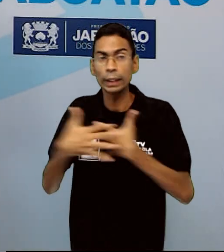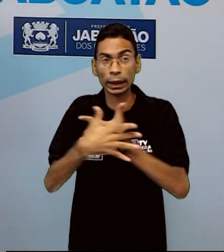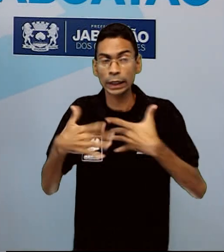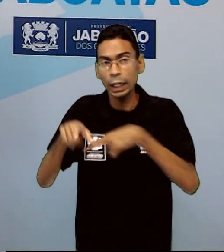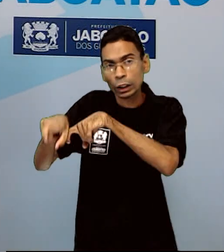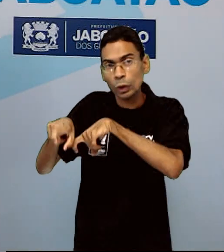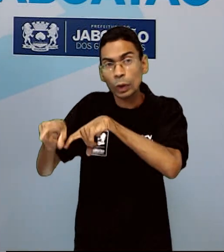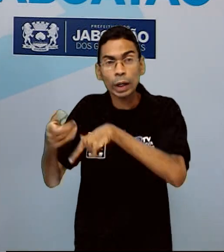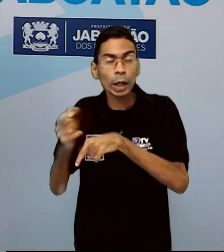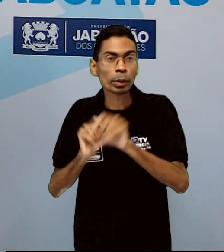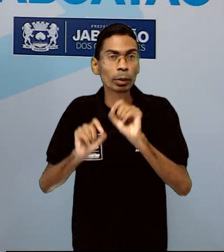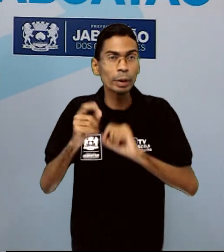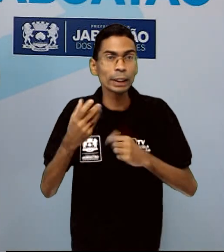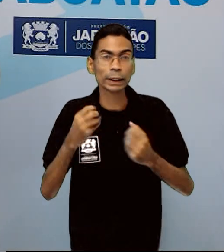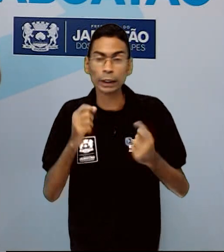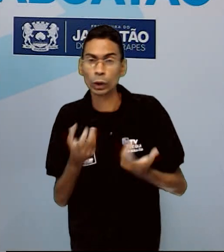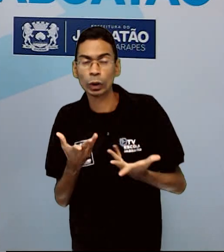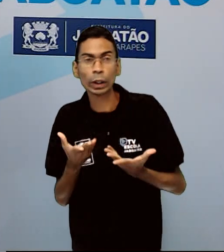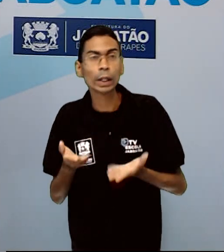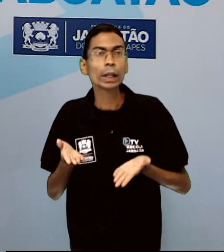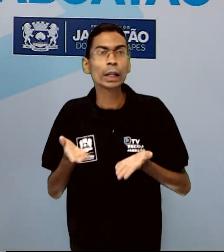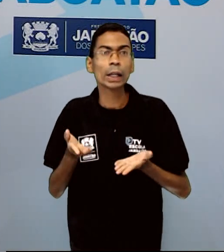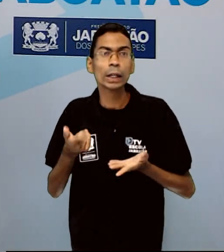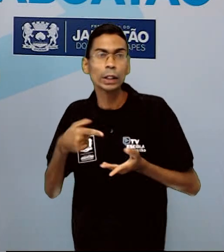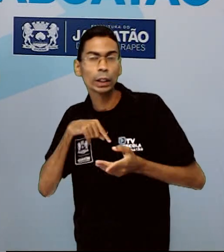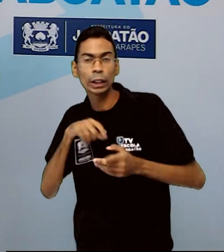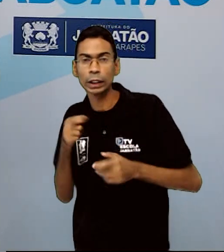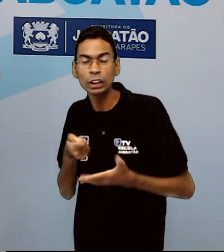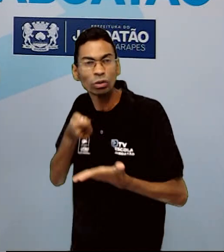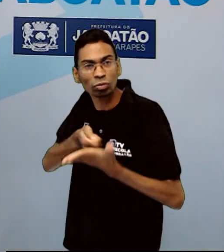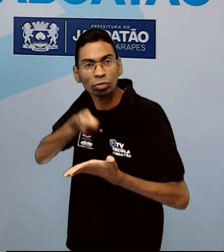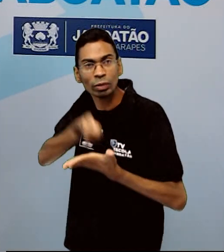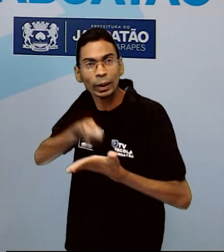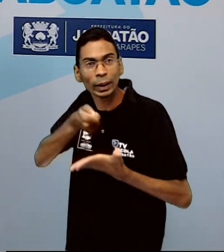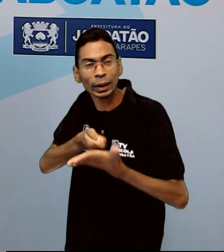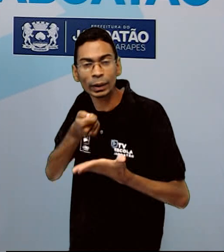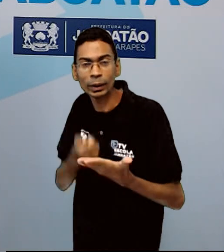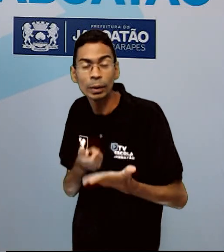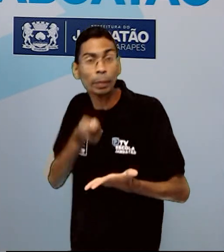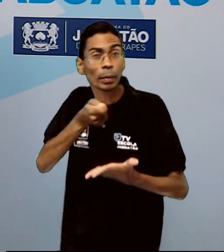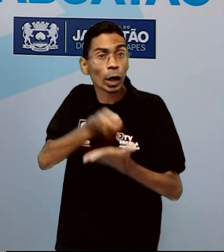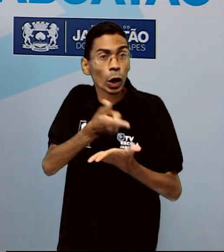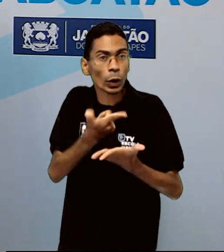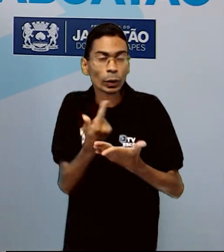sendo explorada e pagando impostos altíssimos.